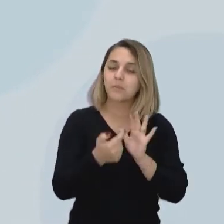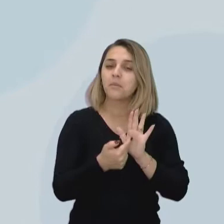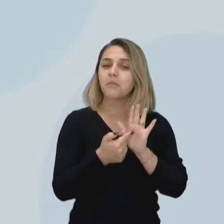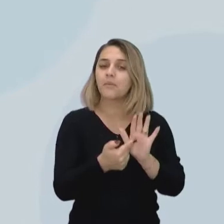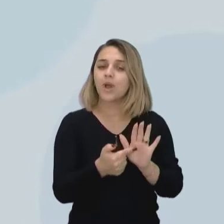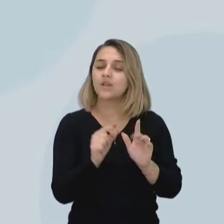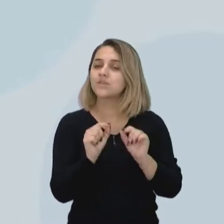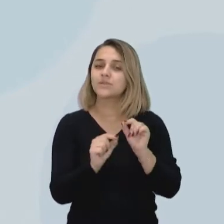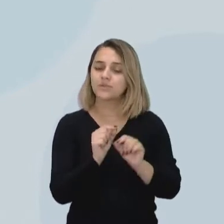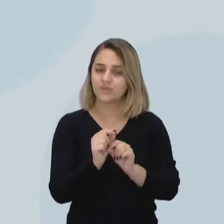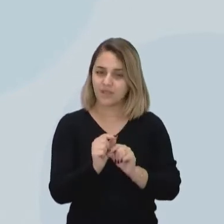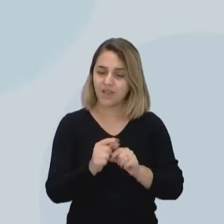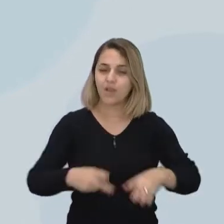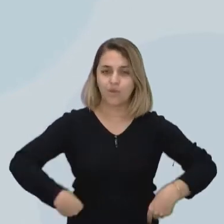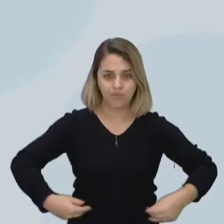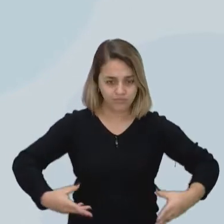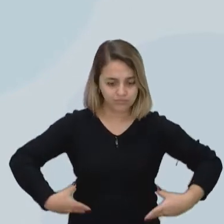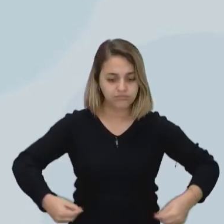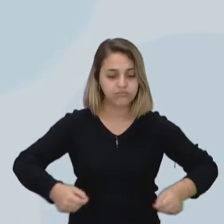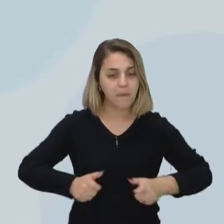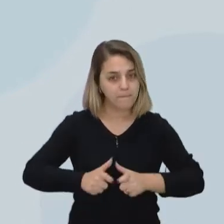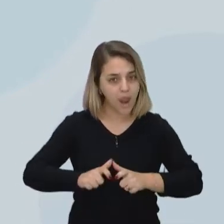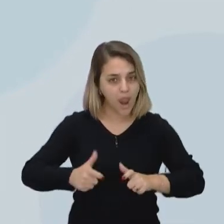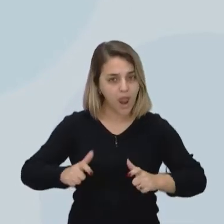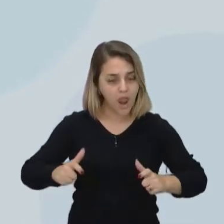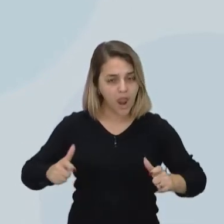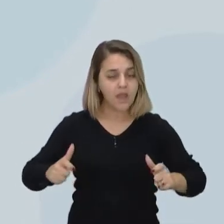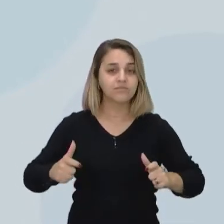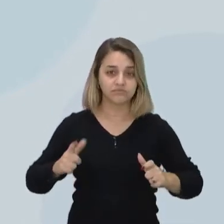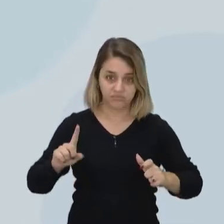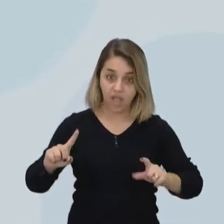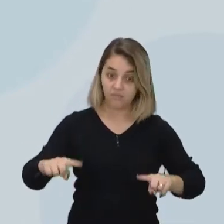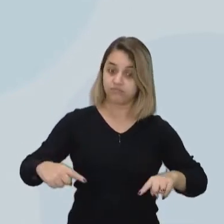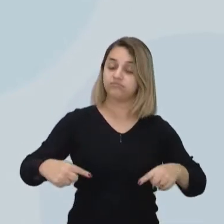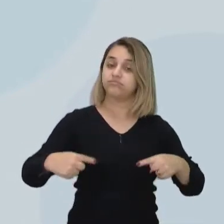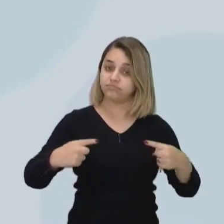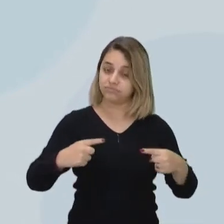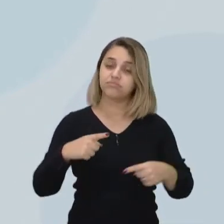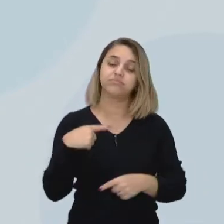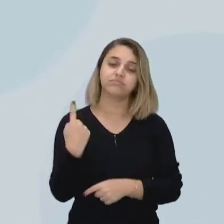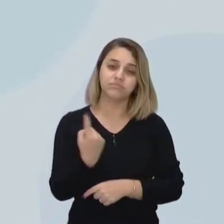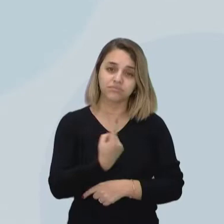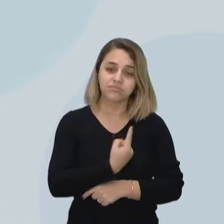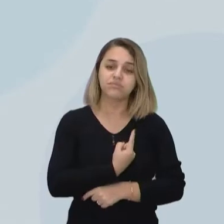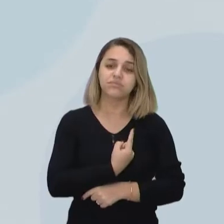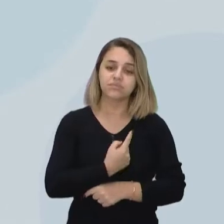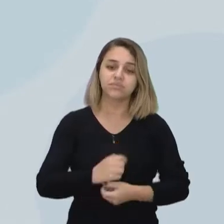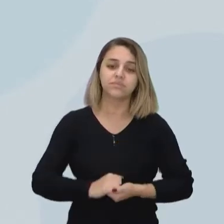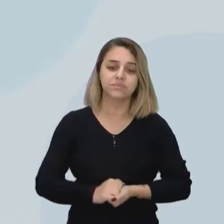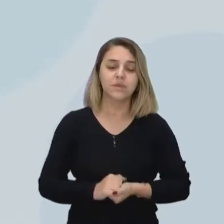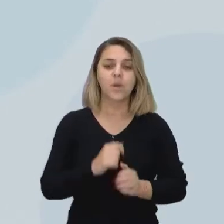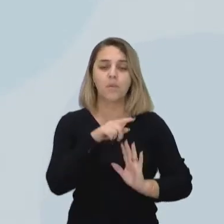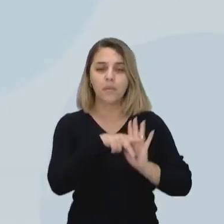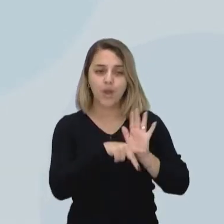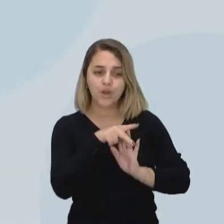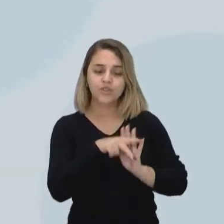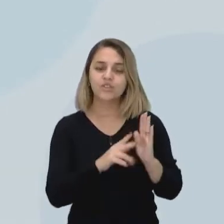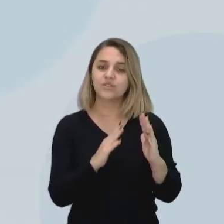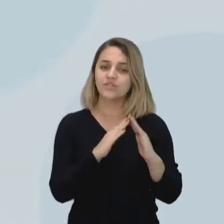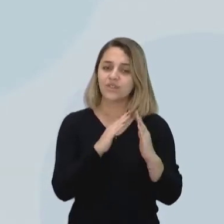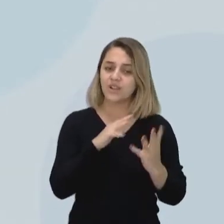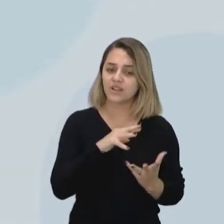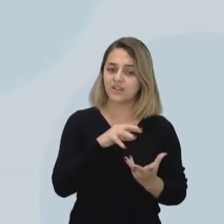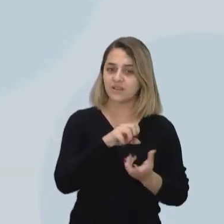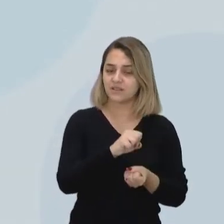maiores volumes de consumo. Então, é um desafio, né? Para a gente, é um desafio em um projeto de casa sustentável,